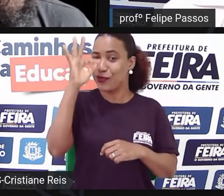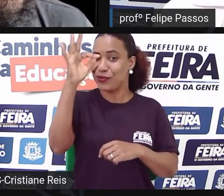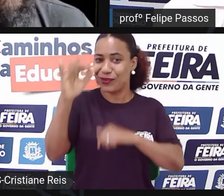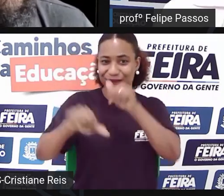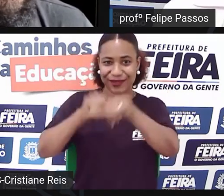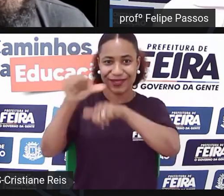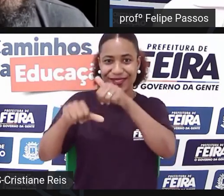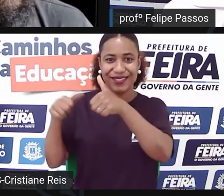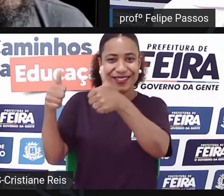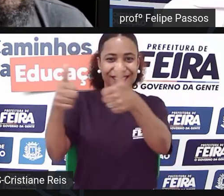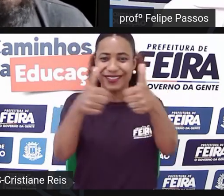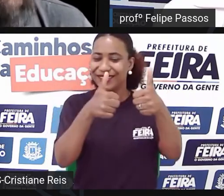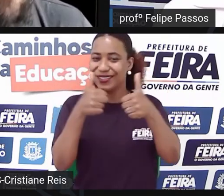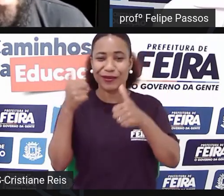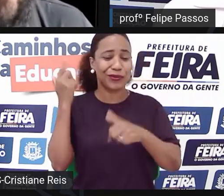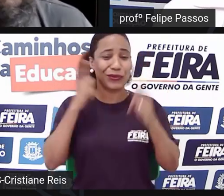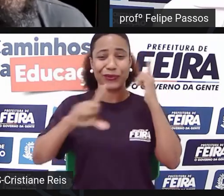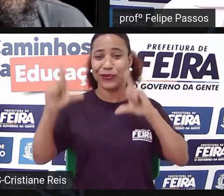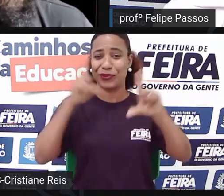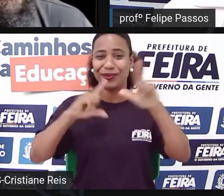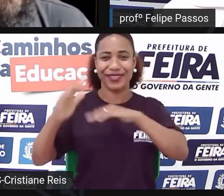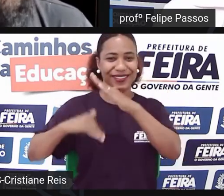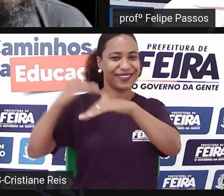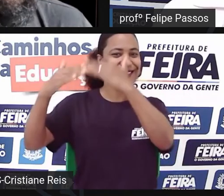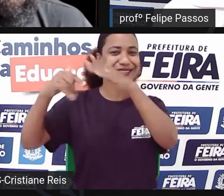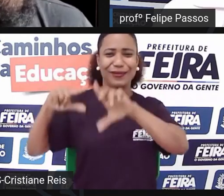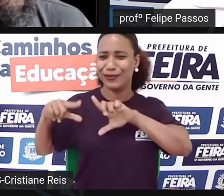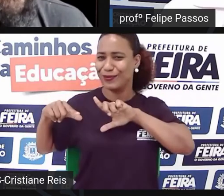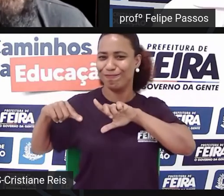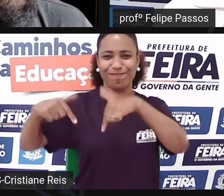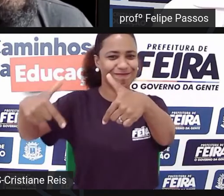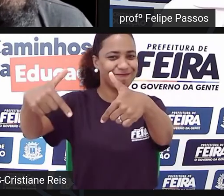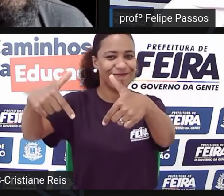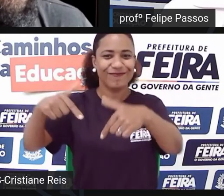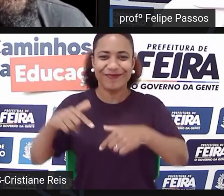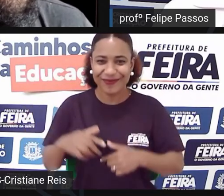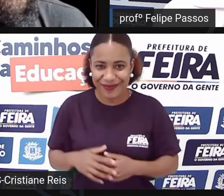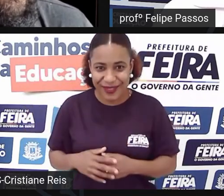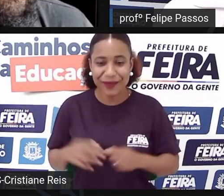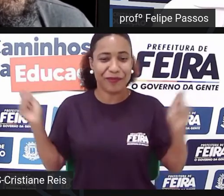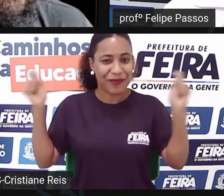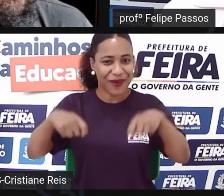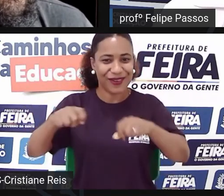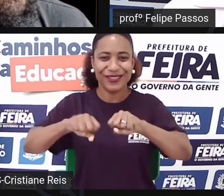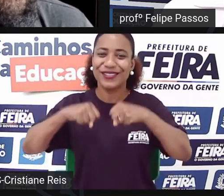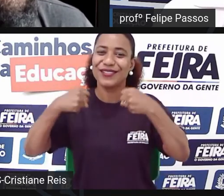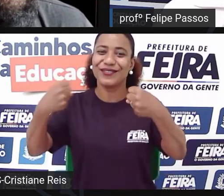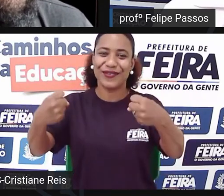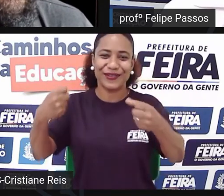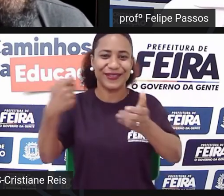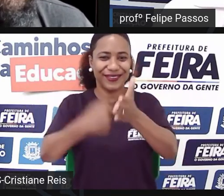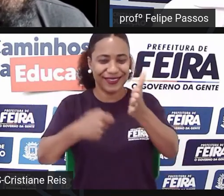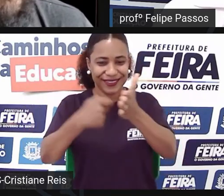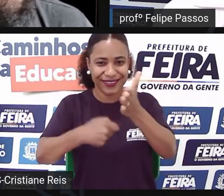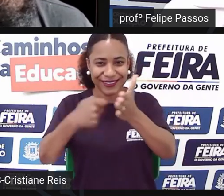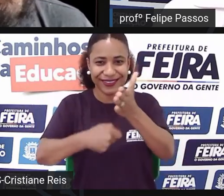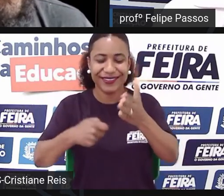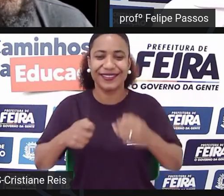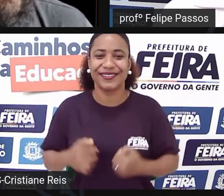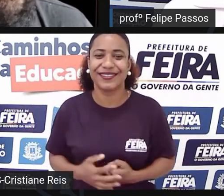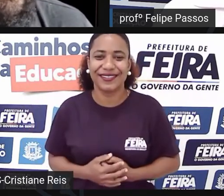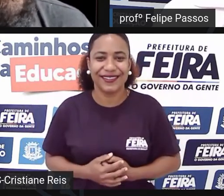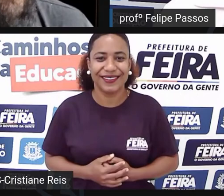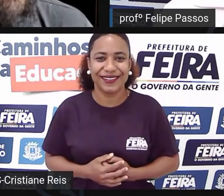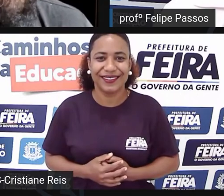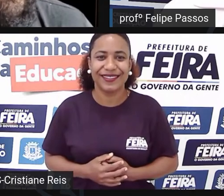pode impedir o sonho de vocês. Vão lá vão vão vão atrás se dediquem e faz isso